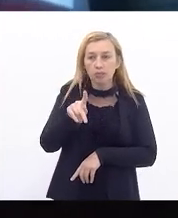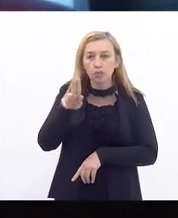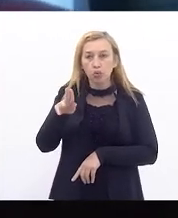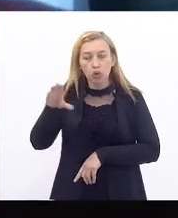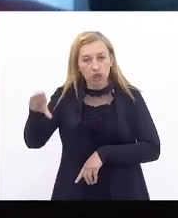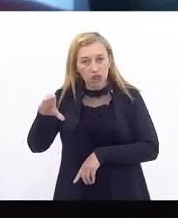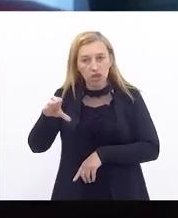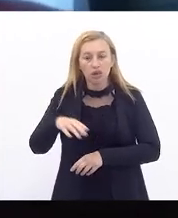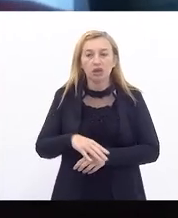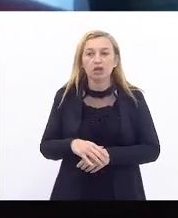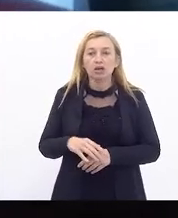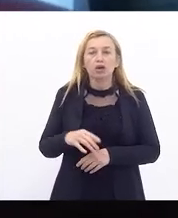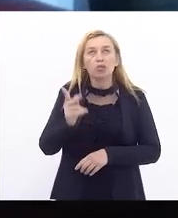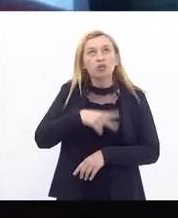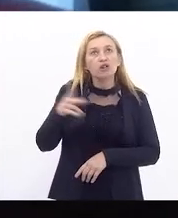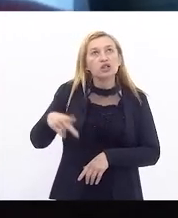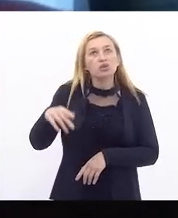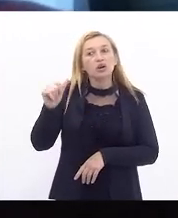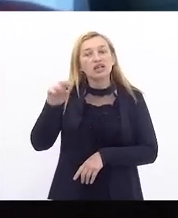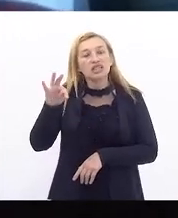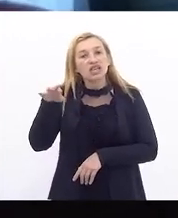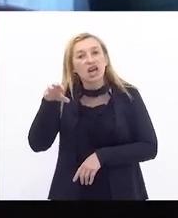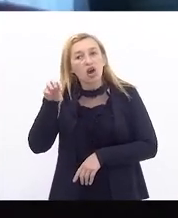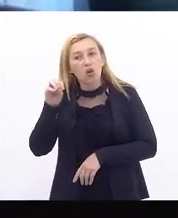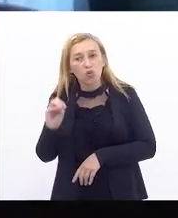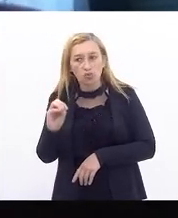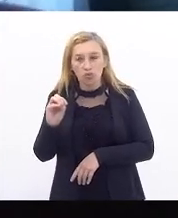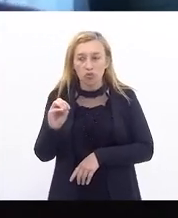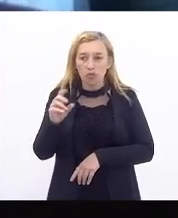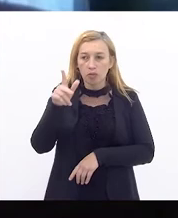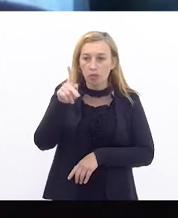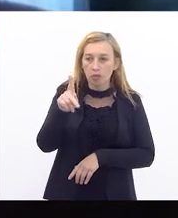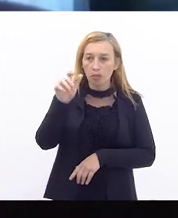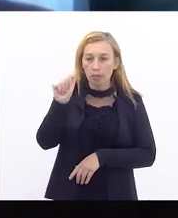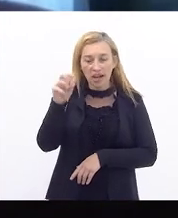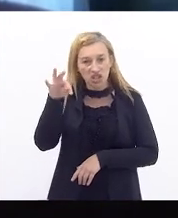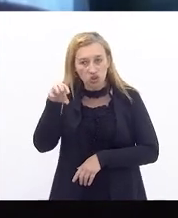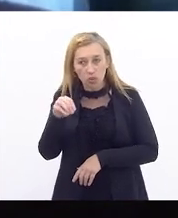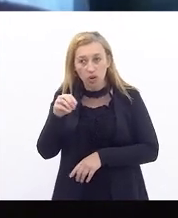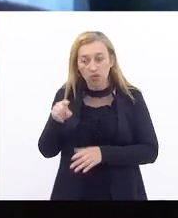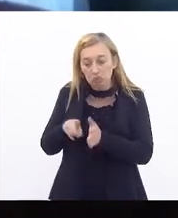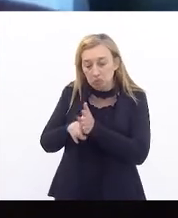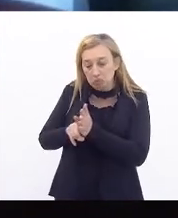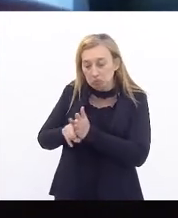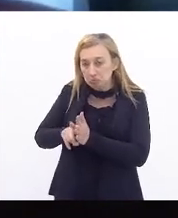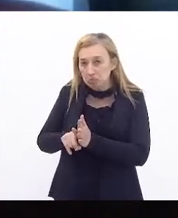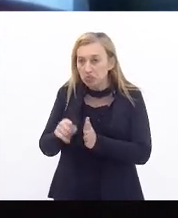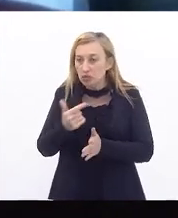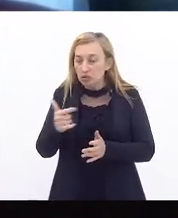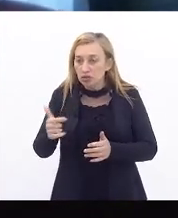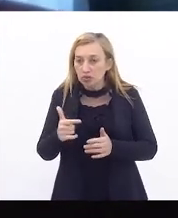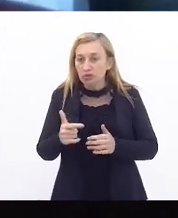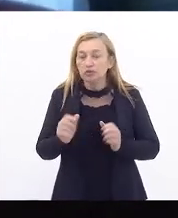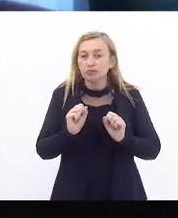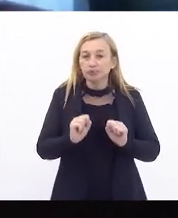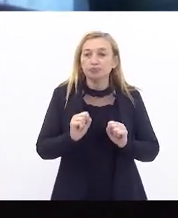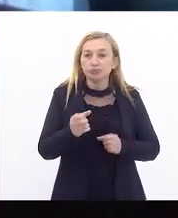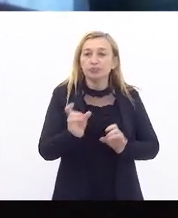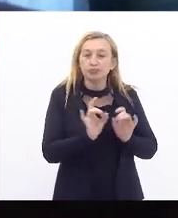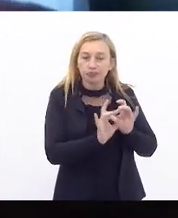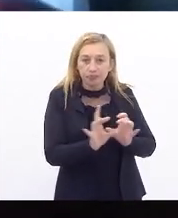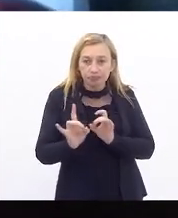Anselmo Páscoa fez a verificação que eles não tinham radioatividade e eles puderam ser comercializados.